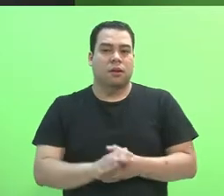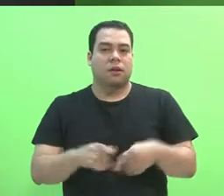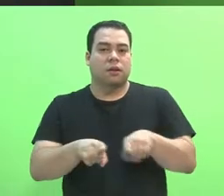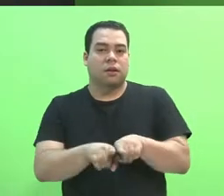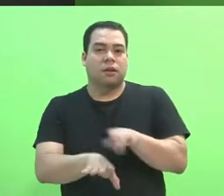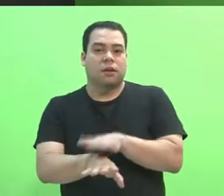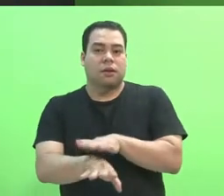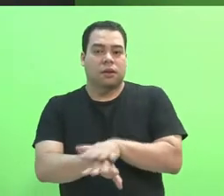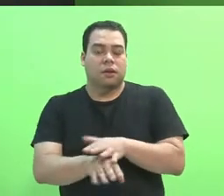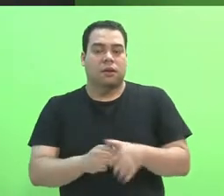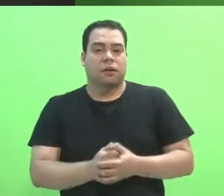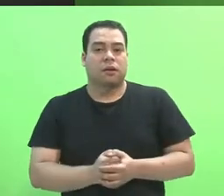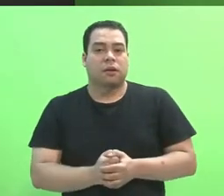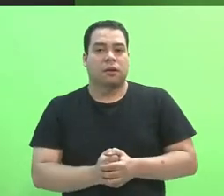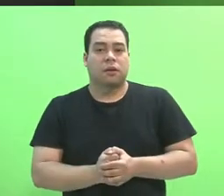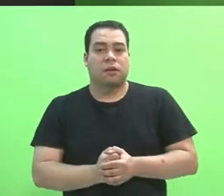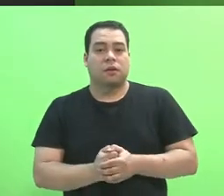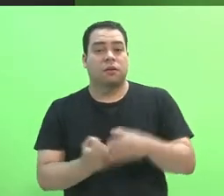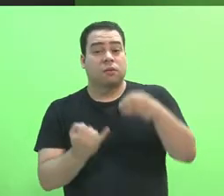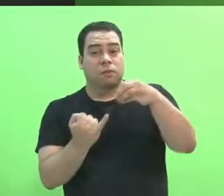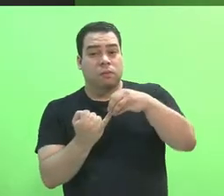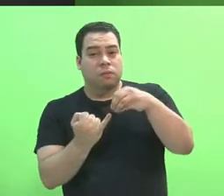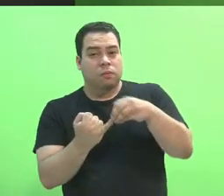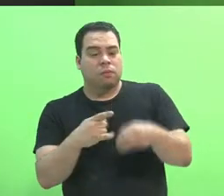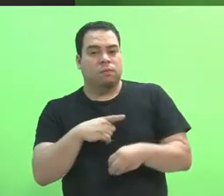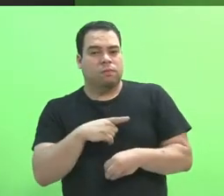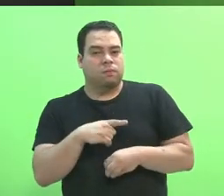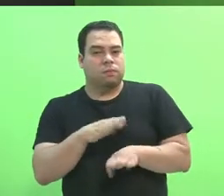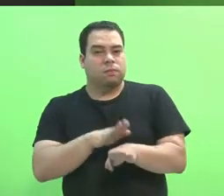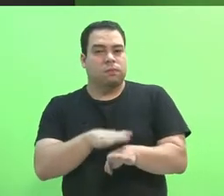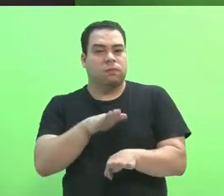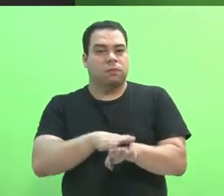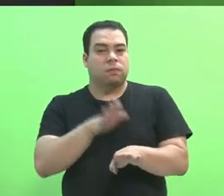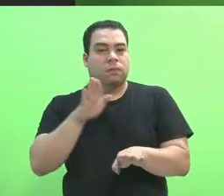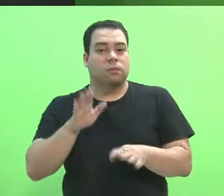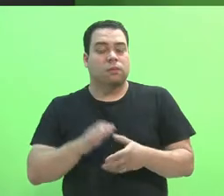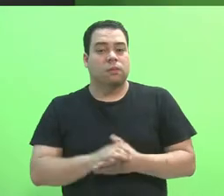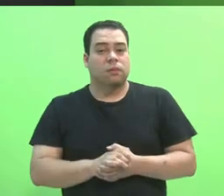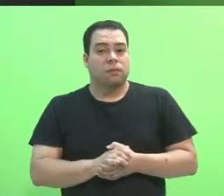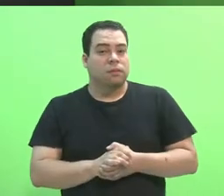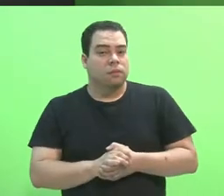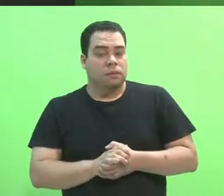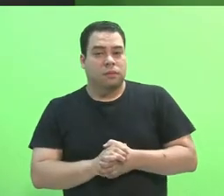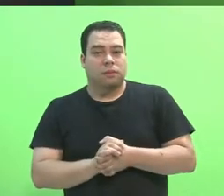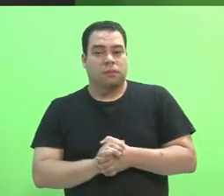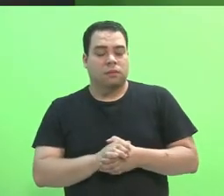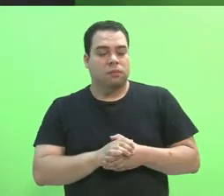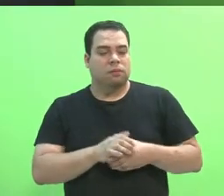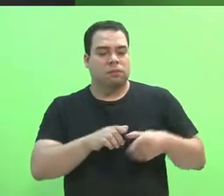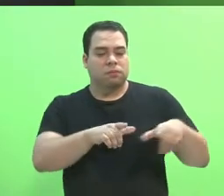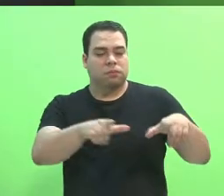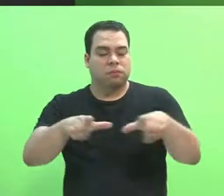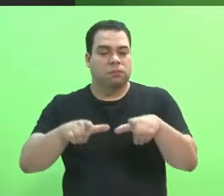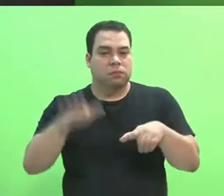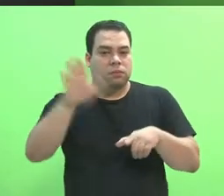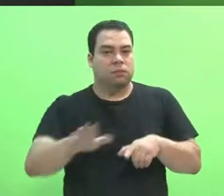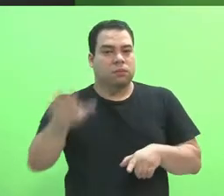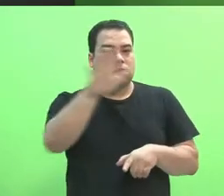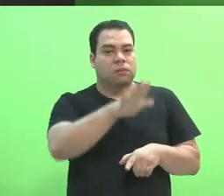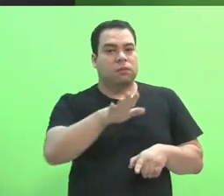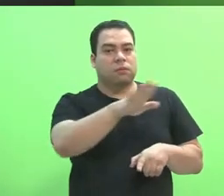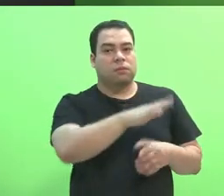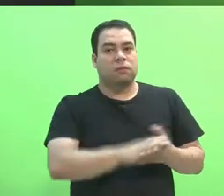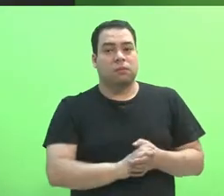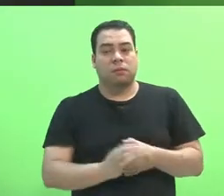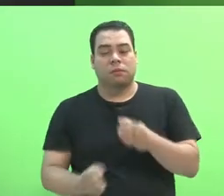profissional. Essas instituições têm autonomia nos limites de sua área de atuação territorial, para criar